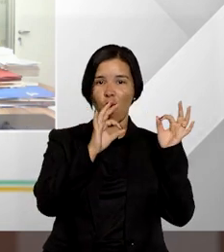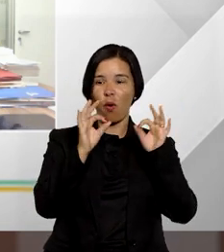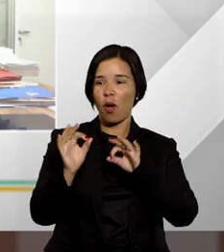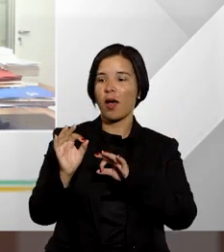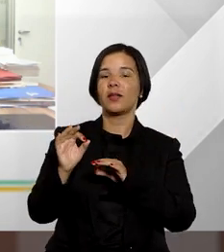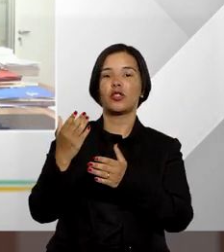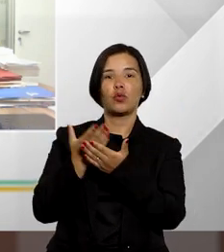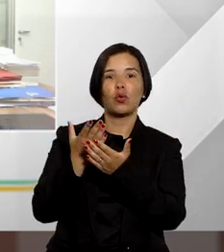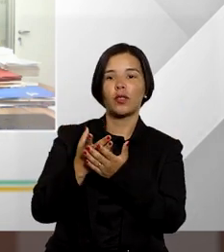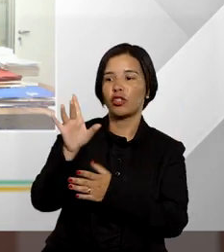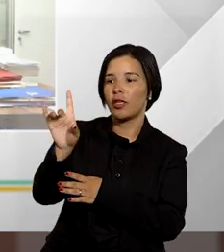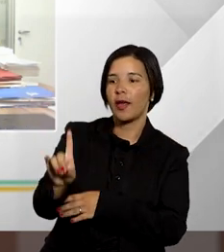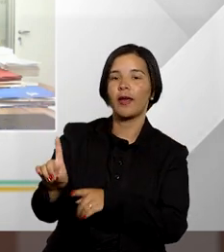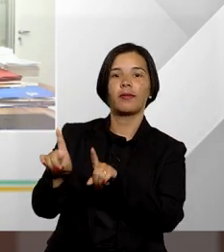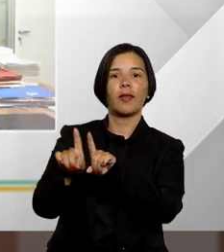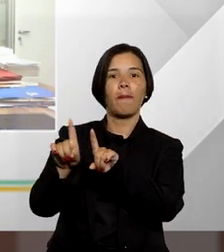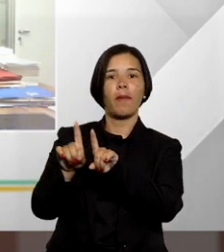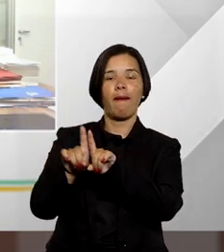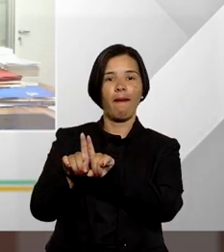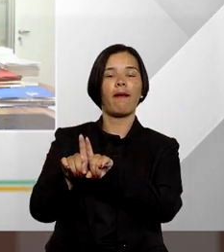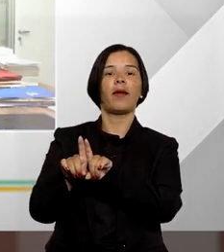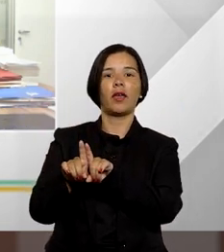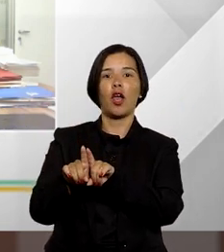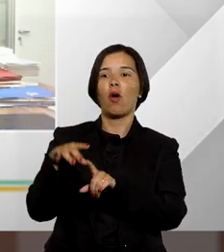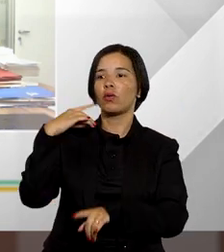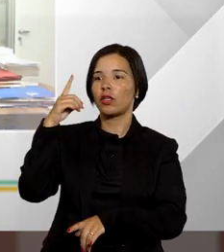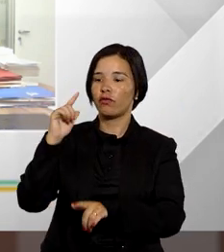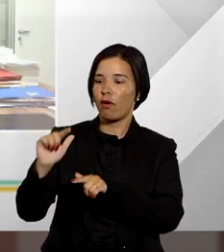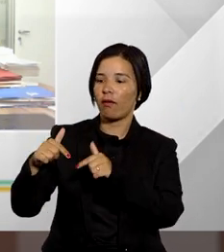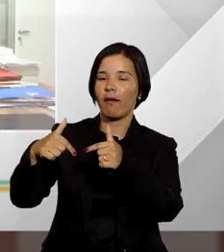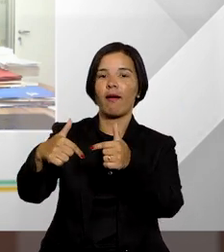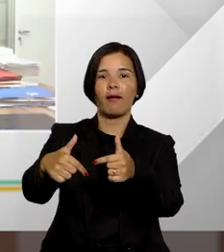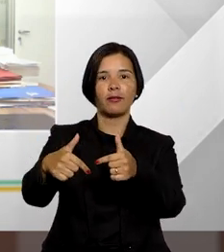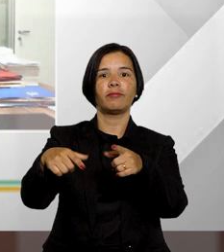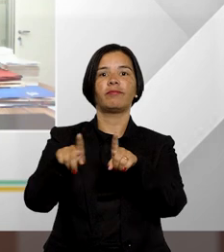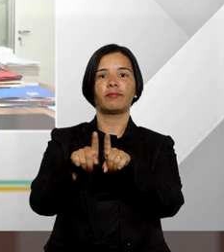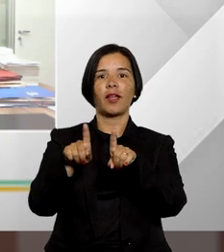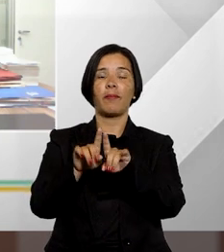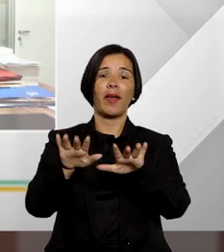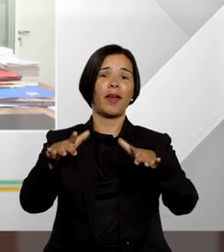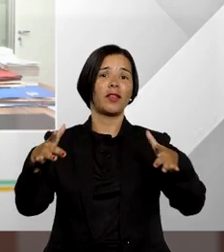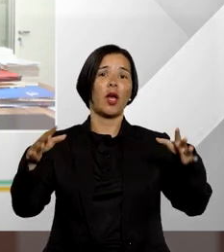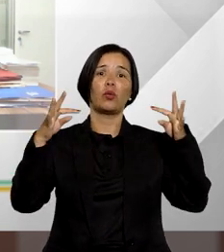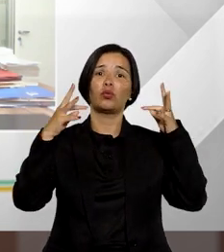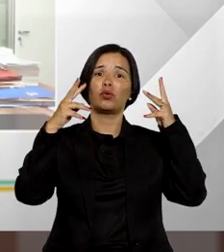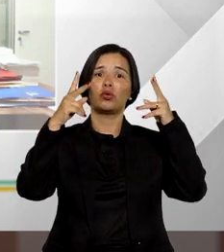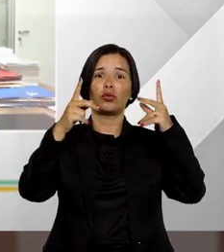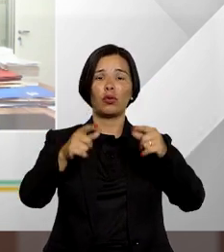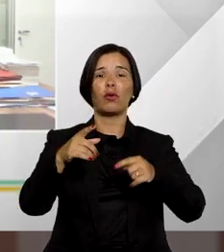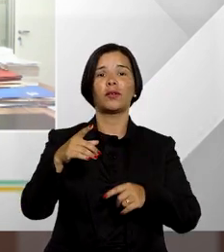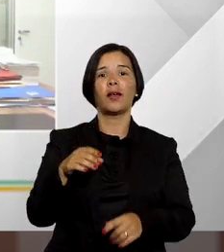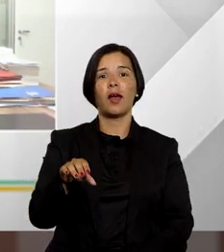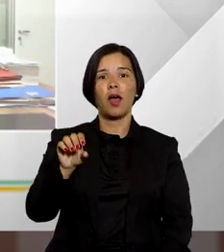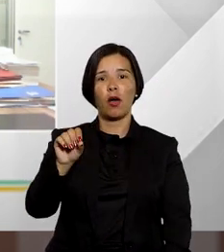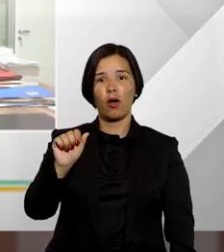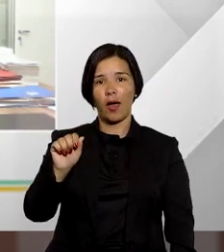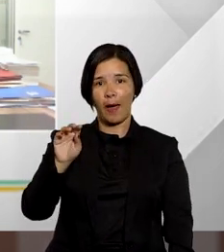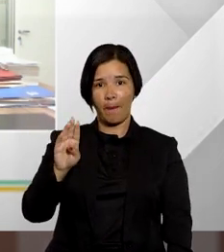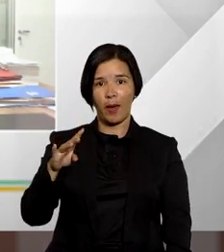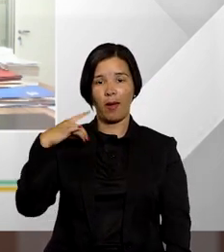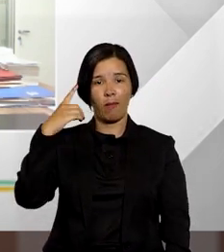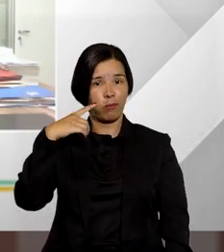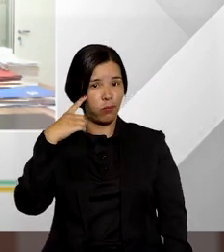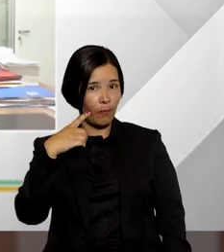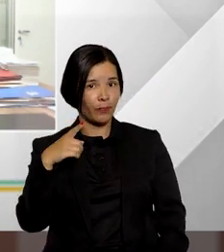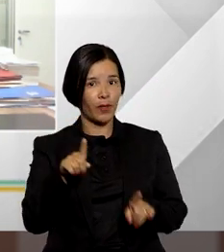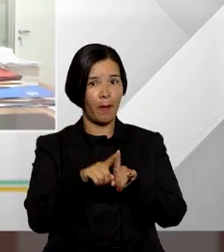graduação em direito para os advogados atuantes ou enfim para toda a classe advocatícia tenha